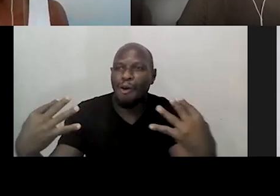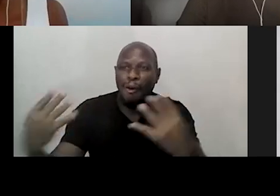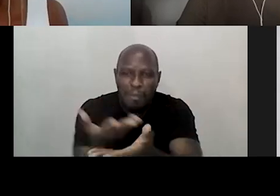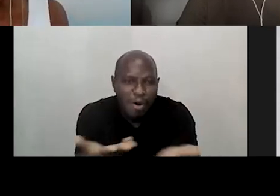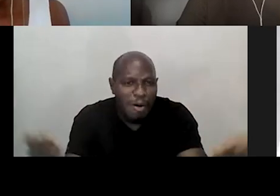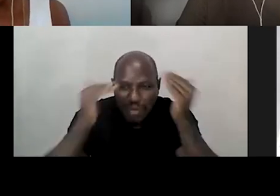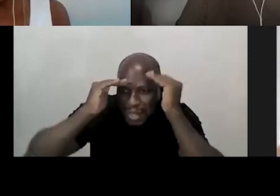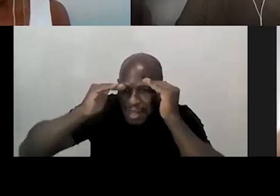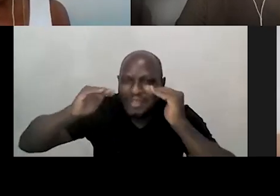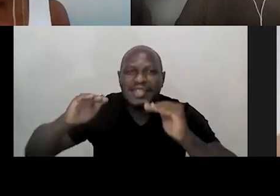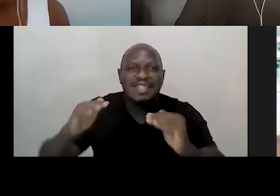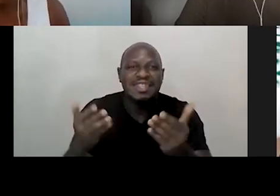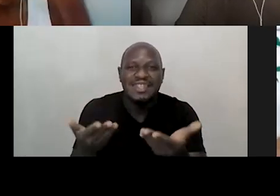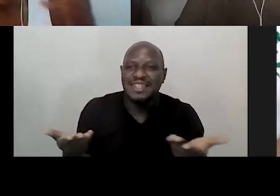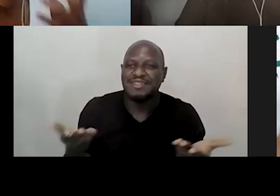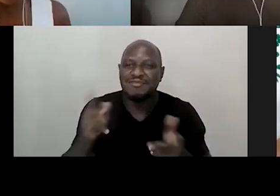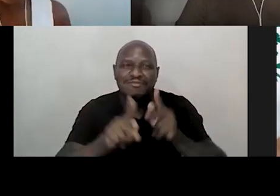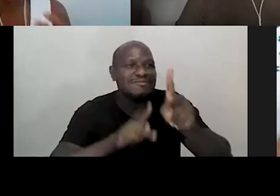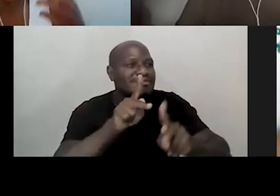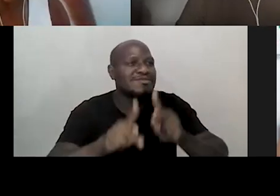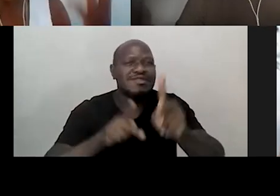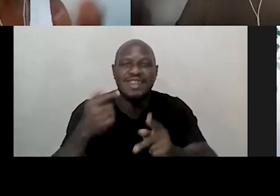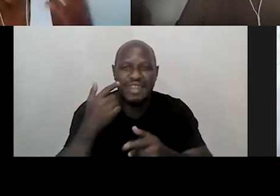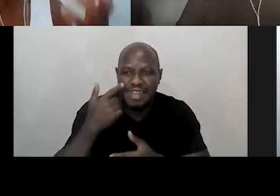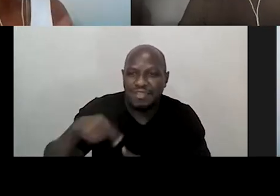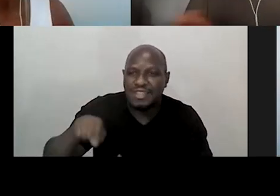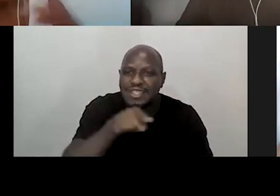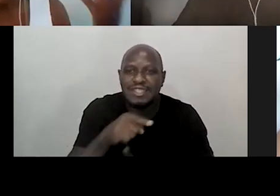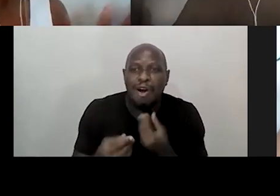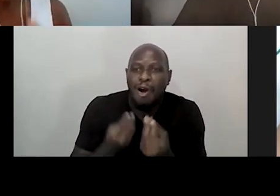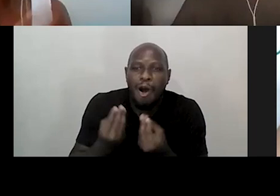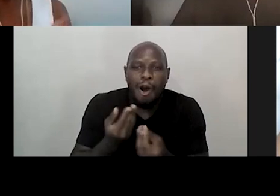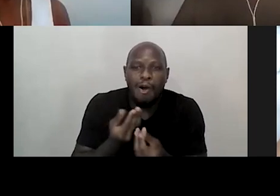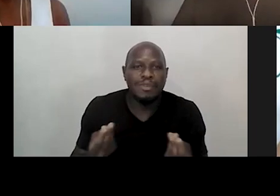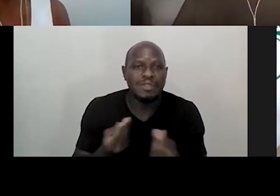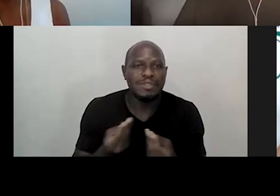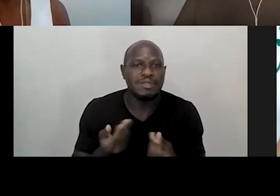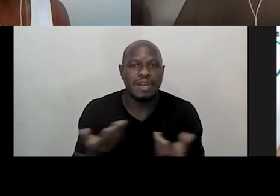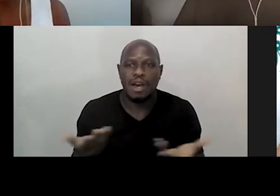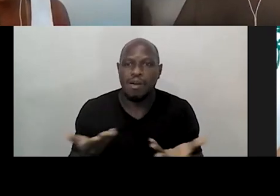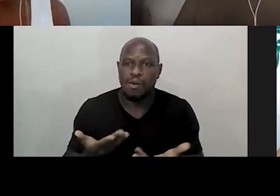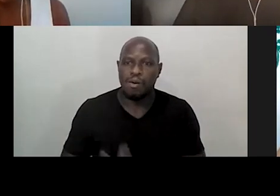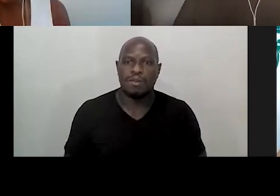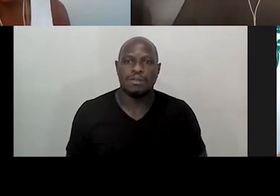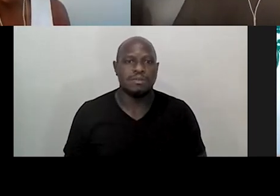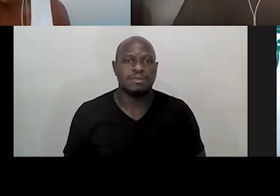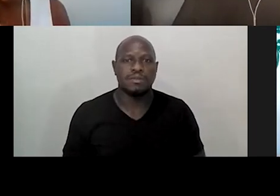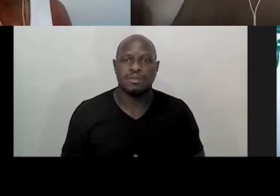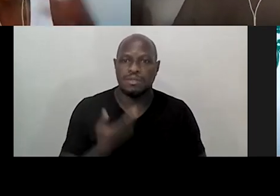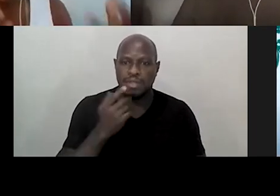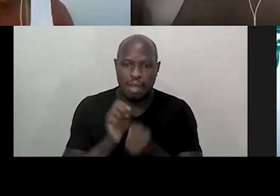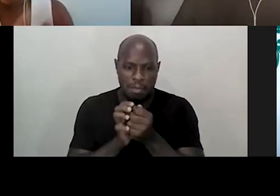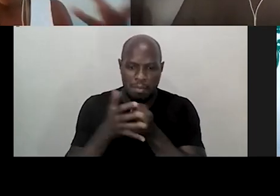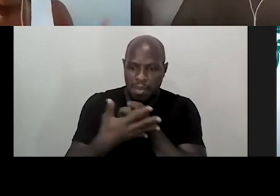público também, para falar, eu queria ouvir vocês, assim, como que vocês, nesse momento também de pandemia,